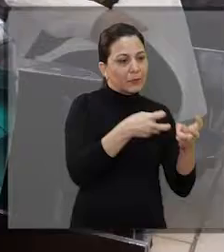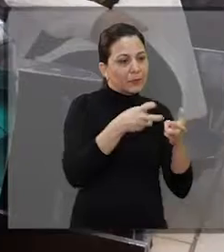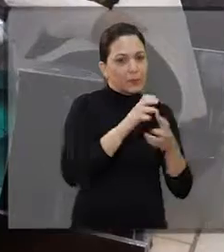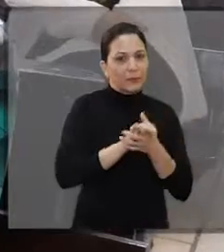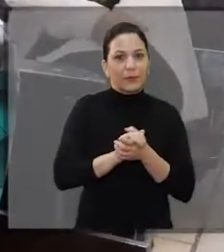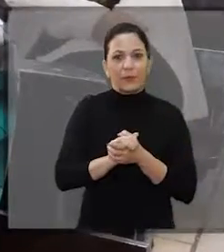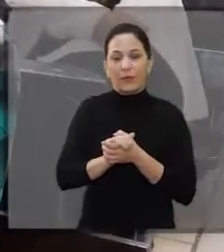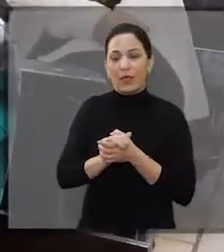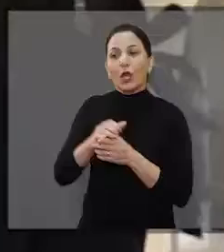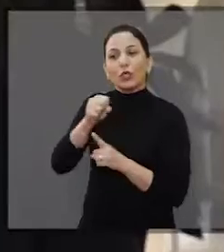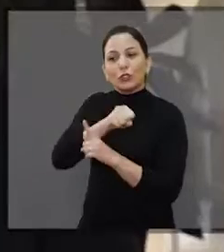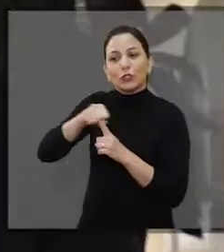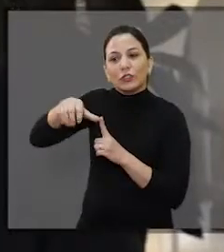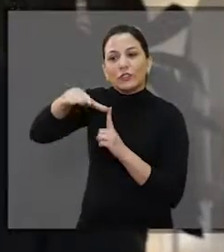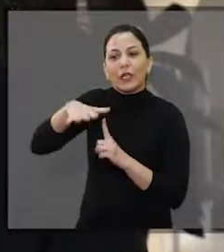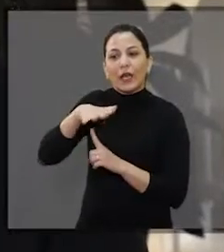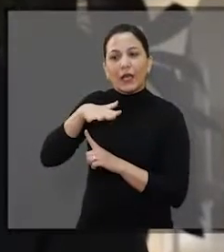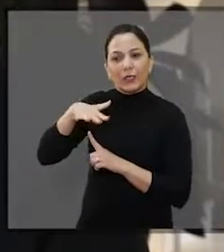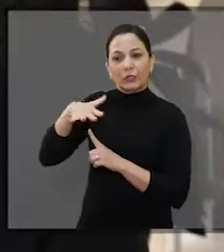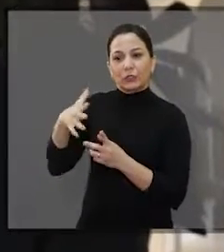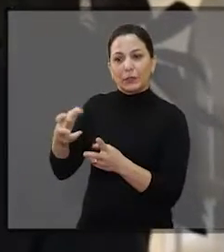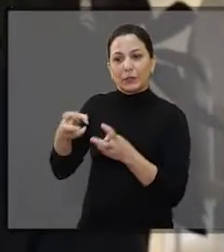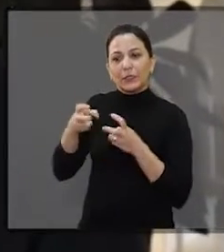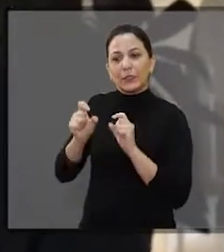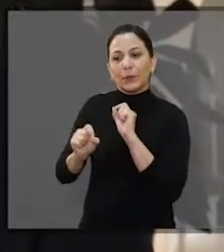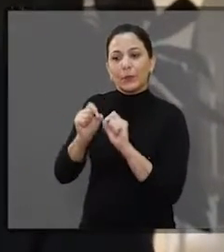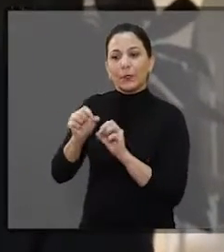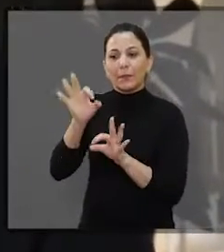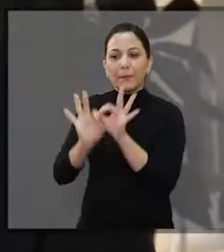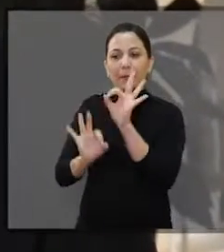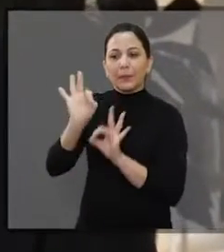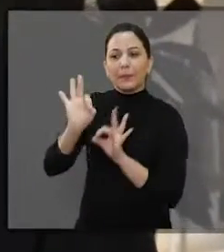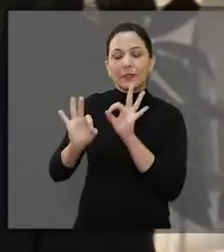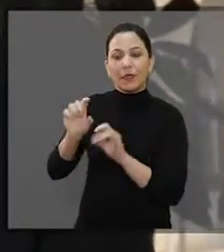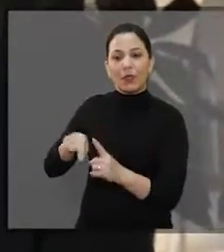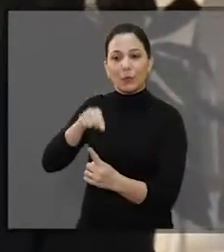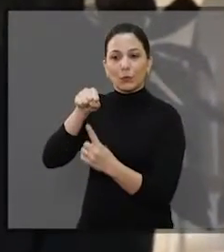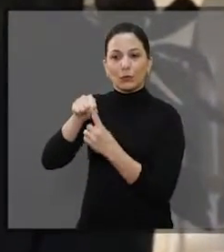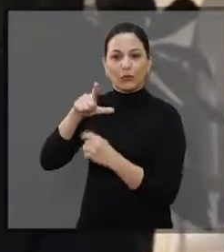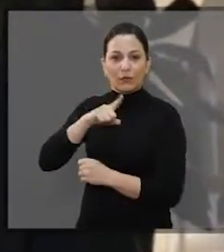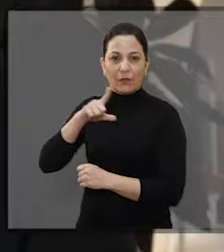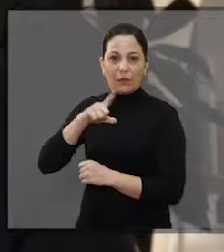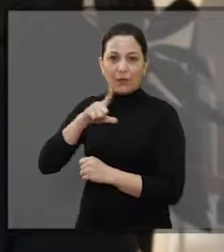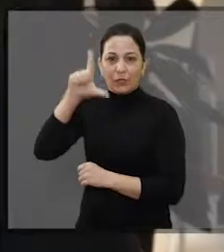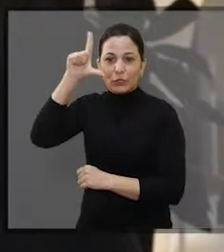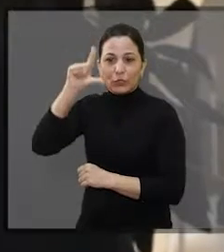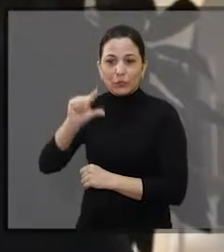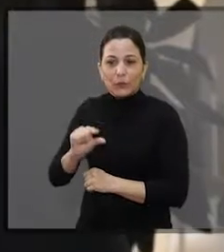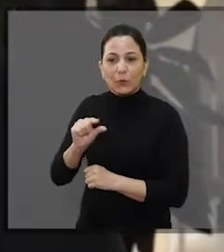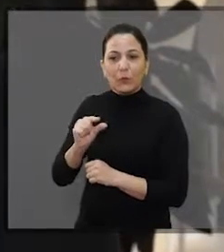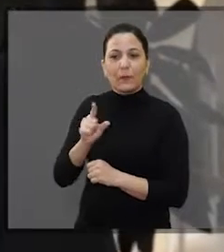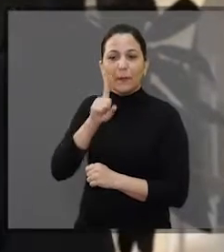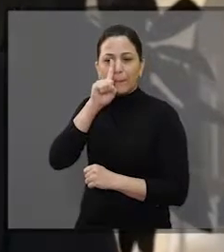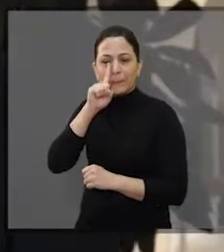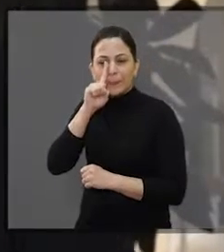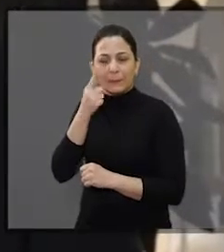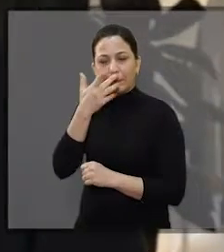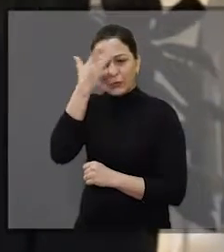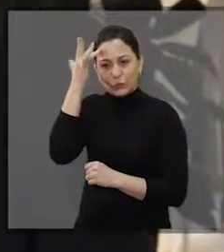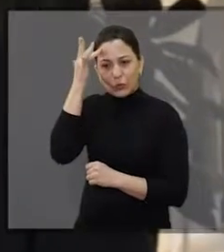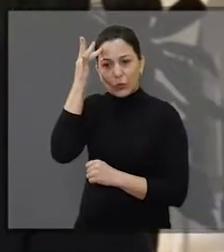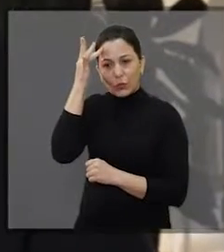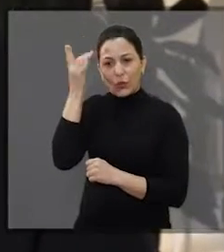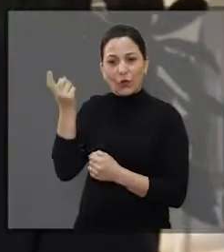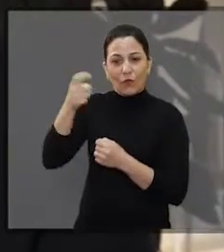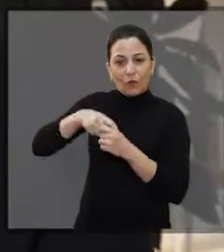Creio que sim. Quando a sociedade nota que esta preparação toda tem como finalidade diminuir o risco